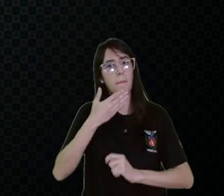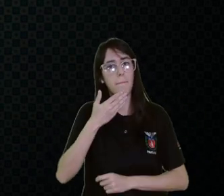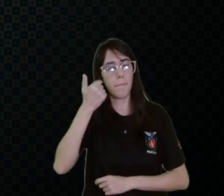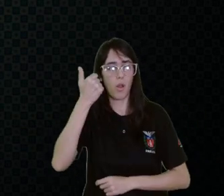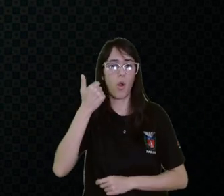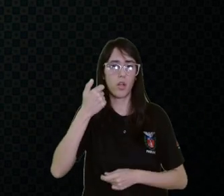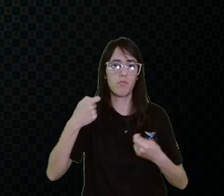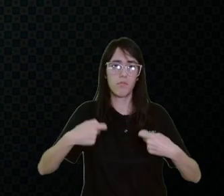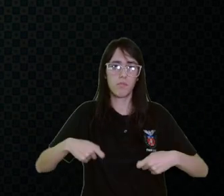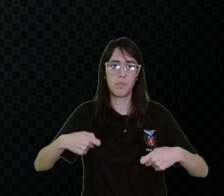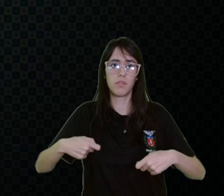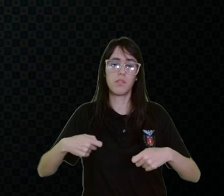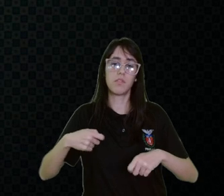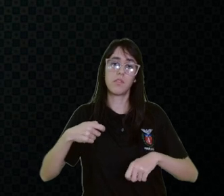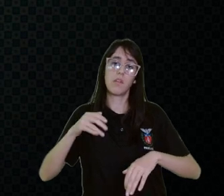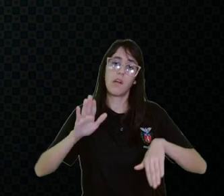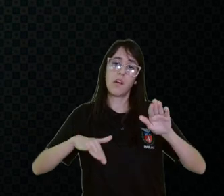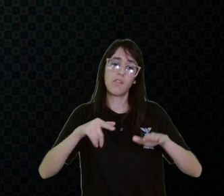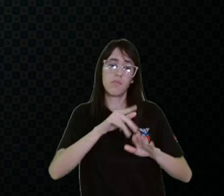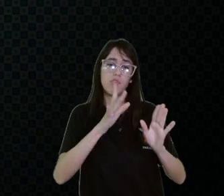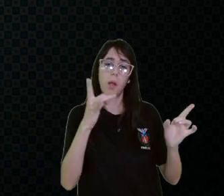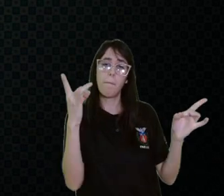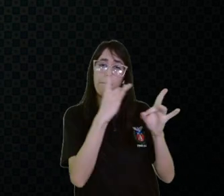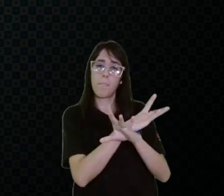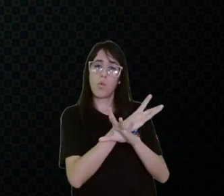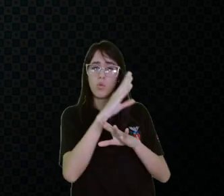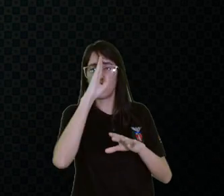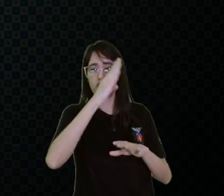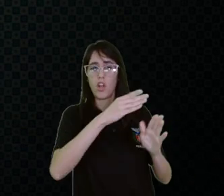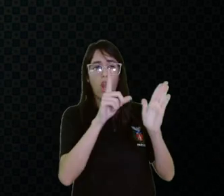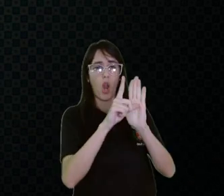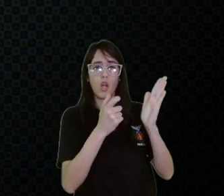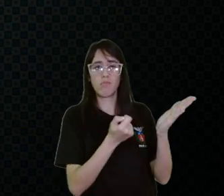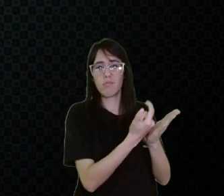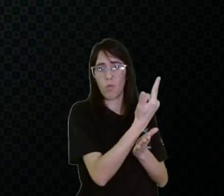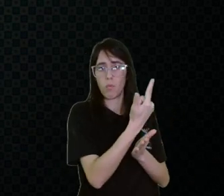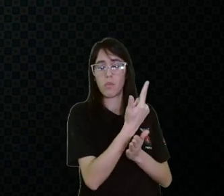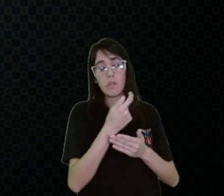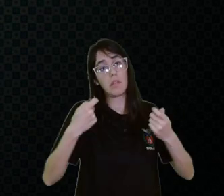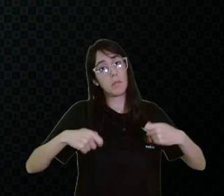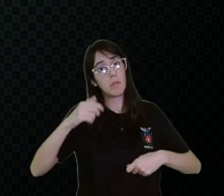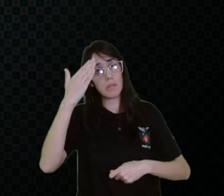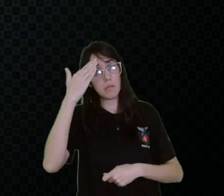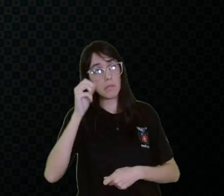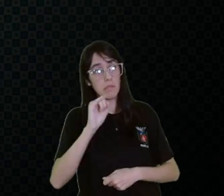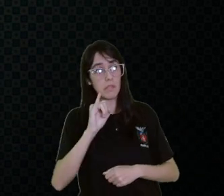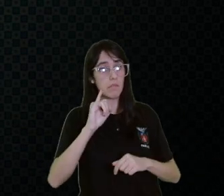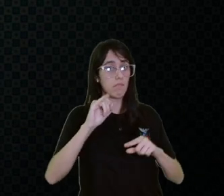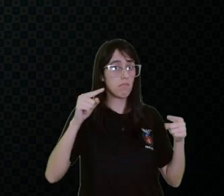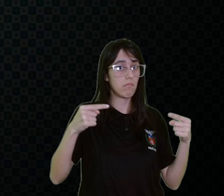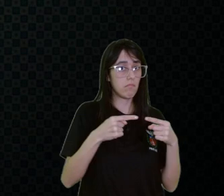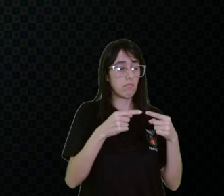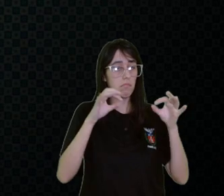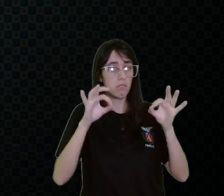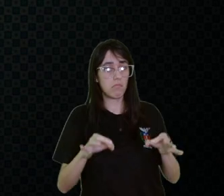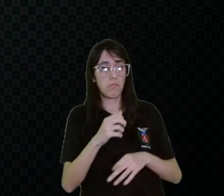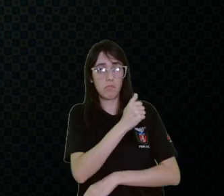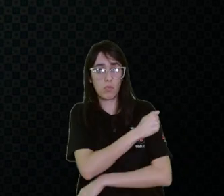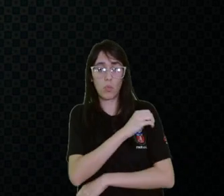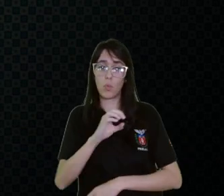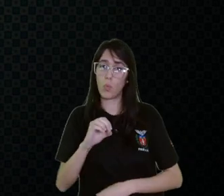alguma coisa pronta no mercado, desde que a gente saiba que é adequado para aquela necessidade, tá,